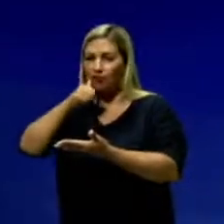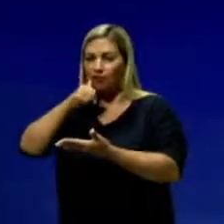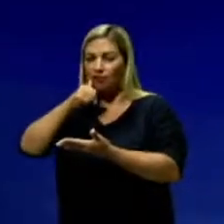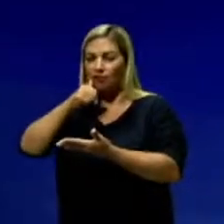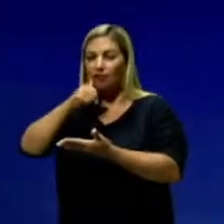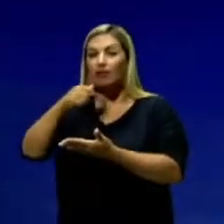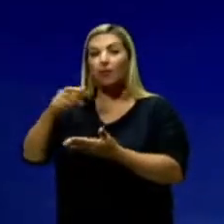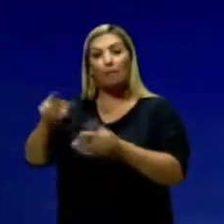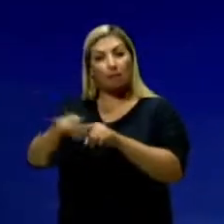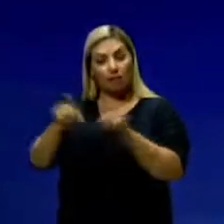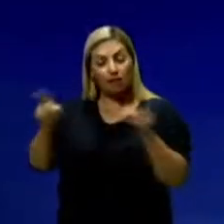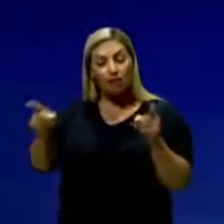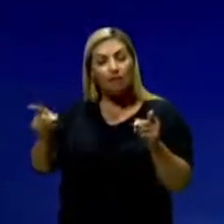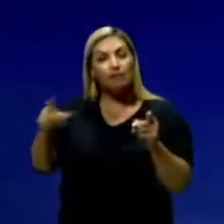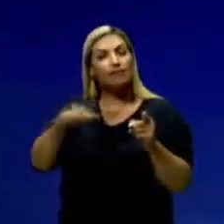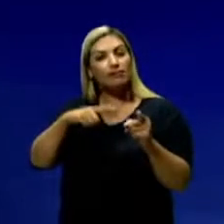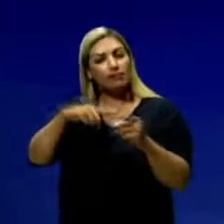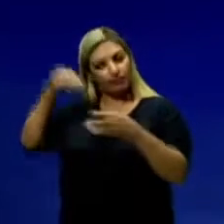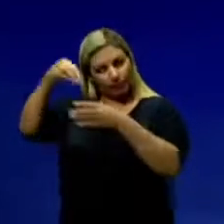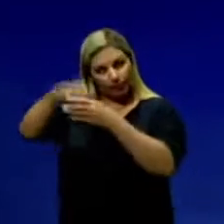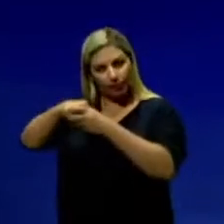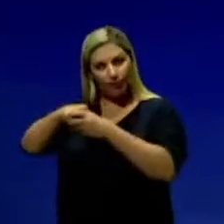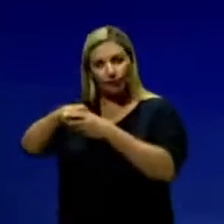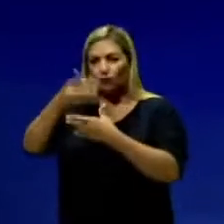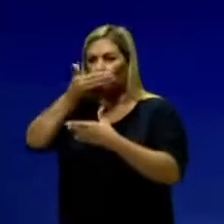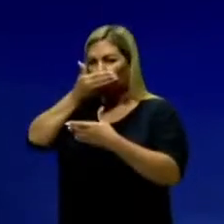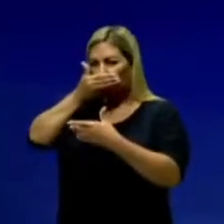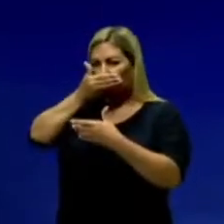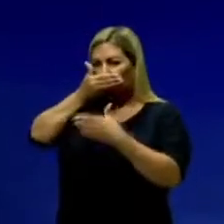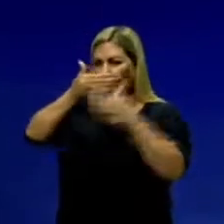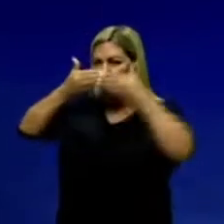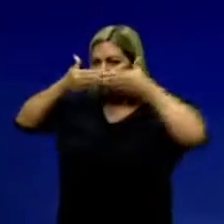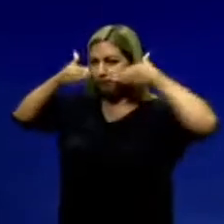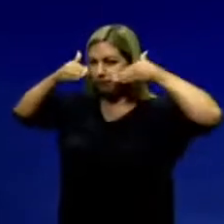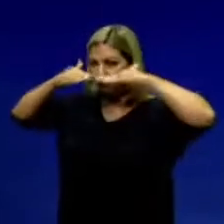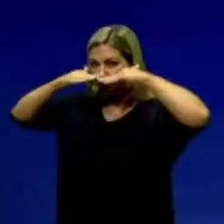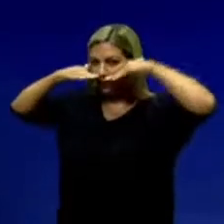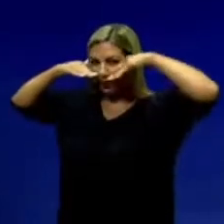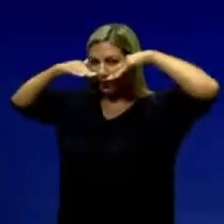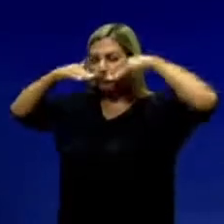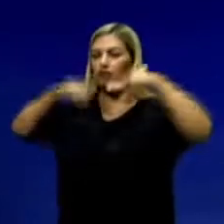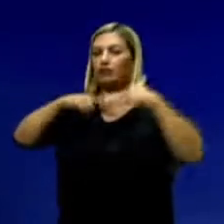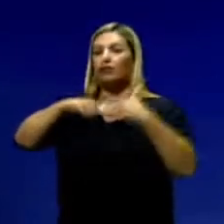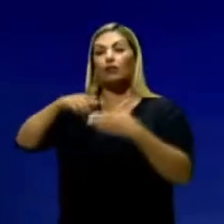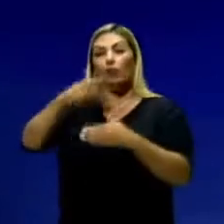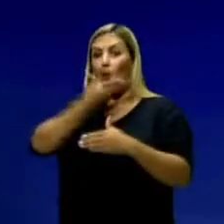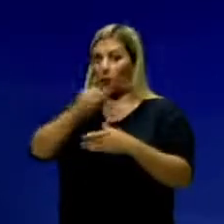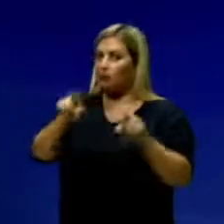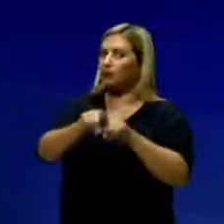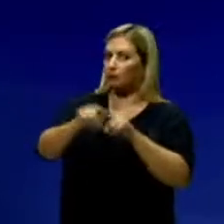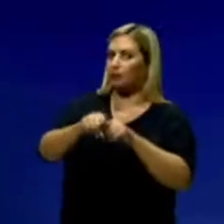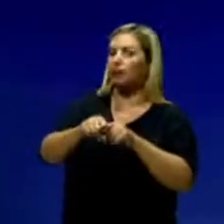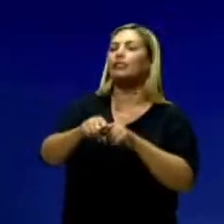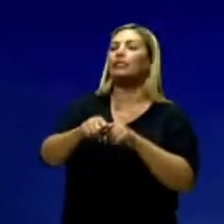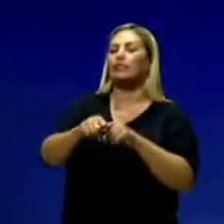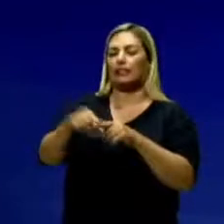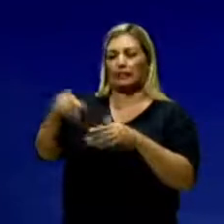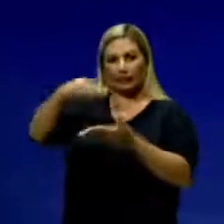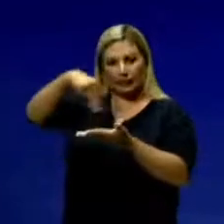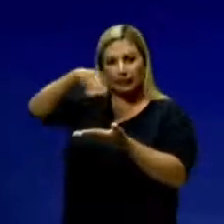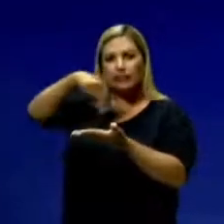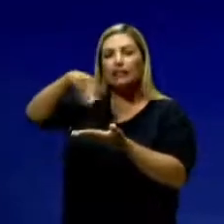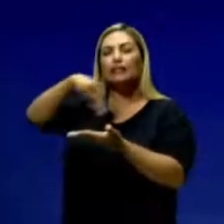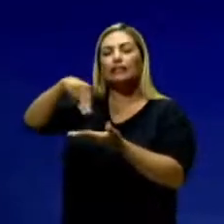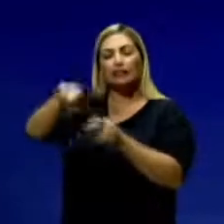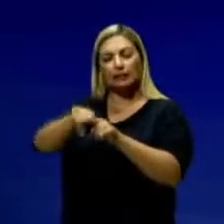Embora exista na dança do ventre, o homem também que dança e ele tem esse motivo também